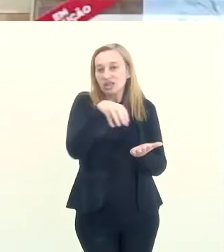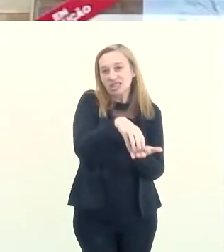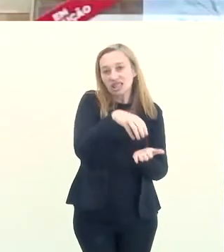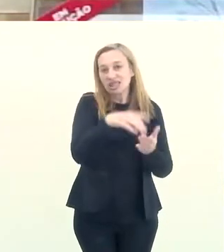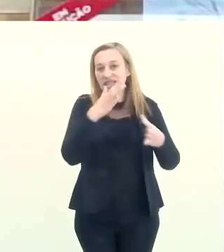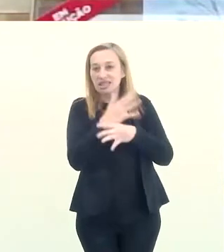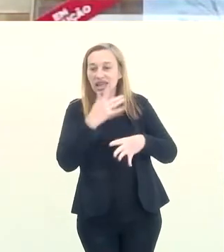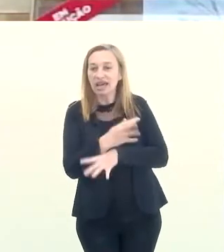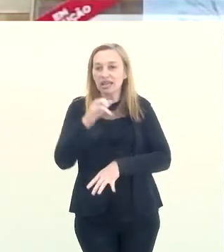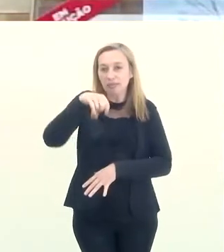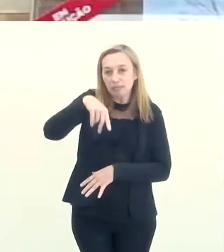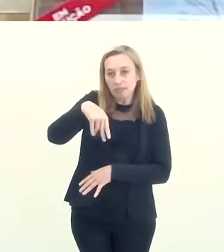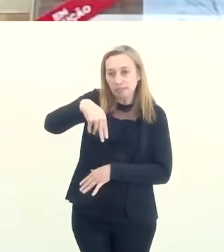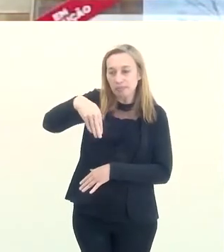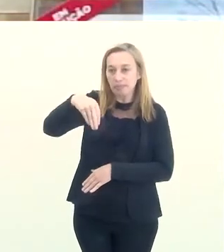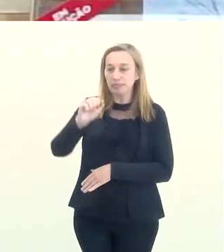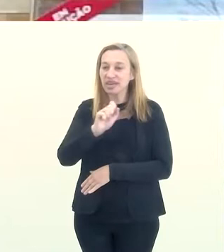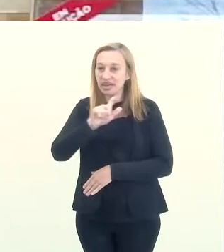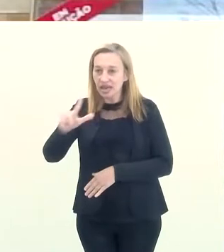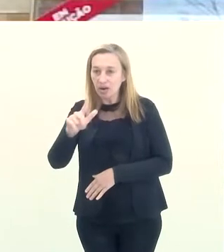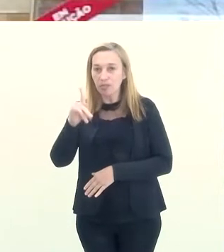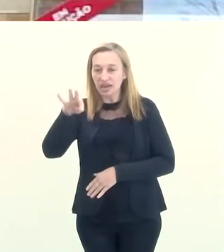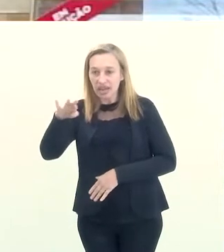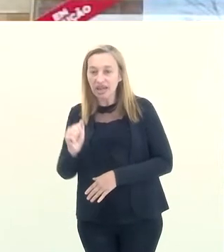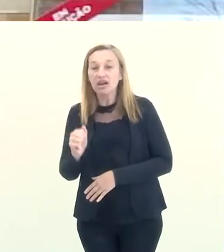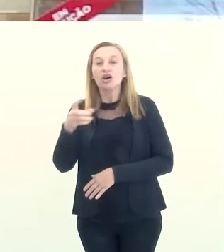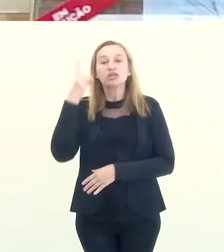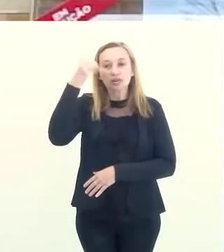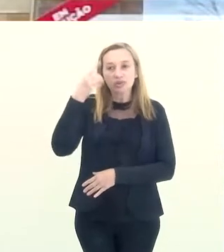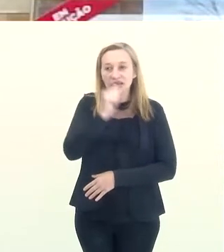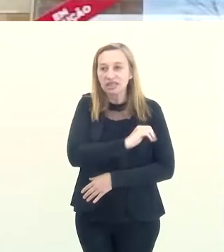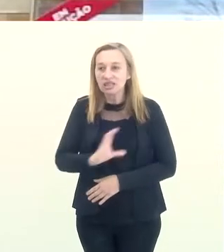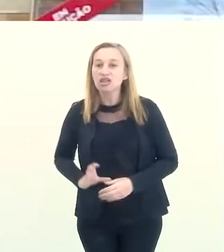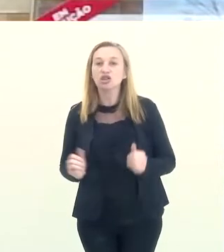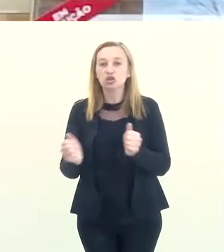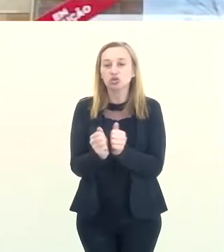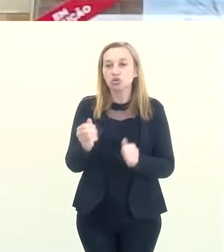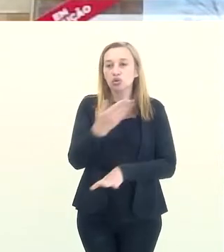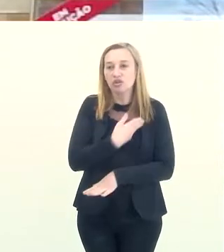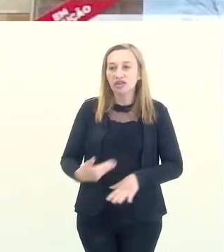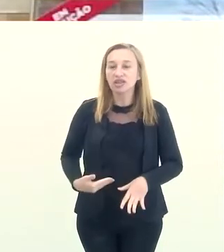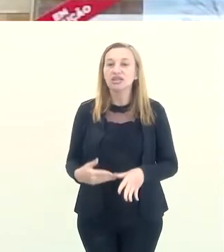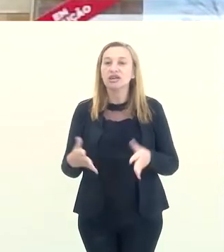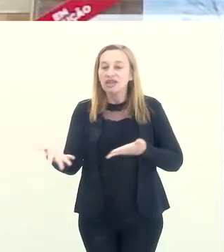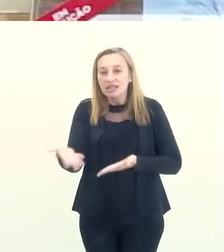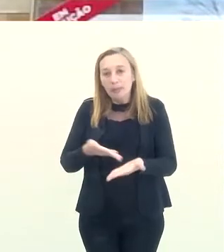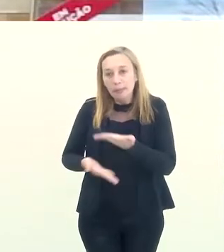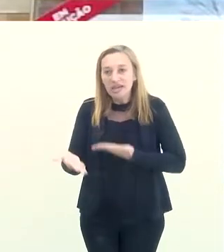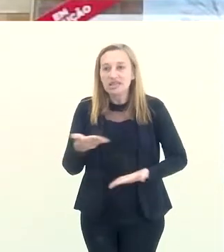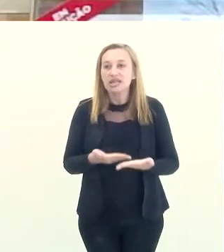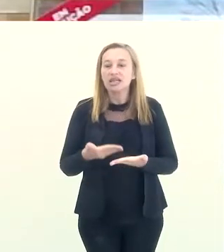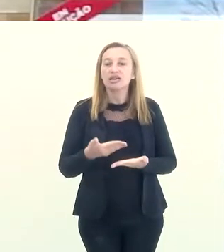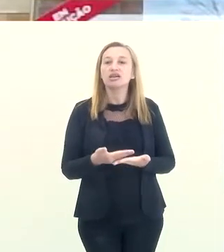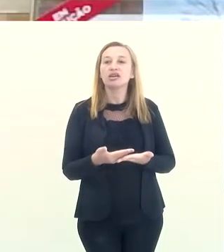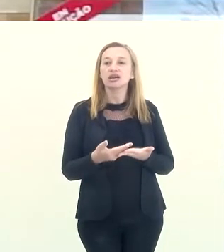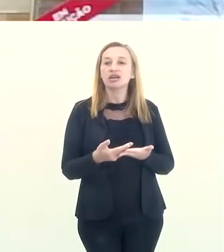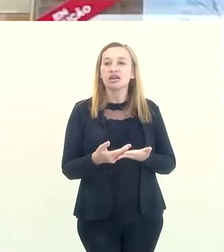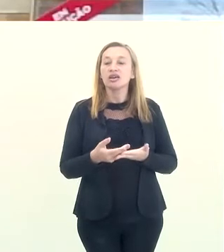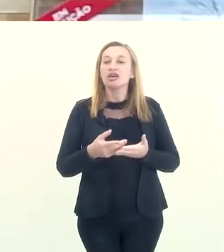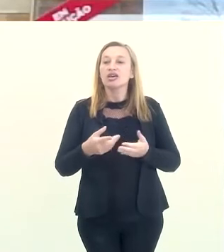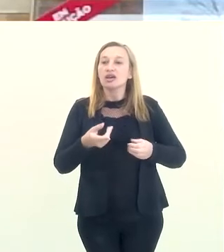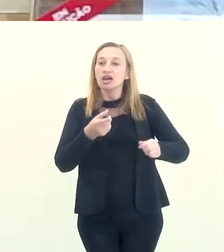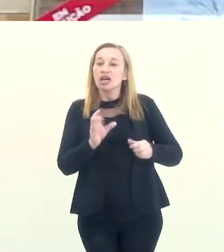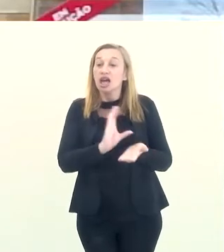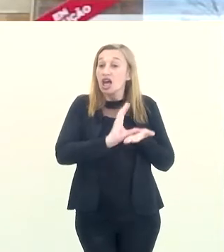da cidade de Miguel Pereira, onde o deputado André Siliano, juntamente com o governador, é que está fazendo essa parceria e